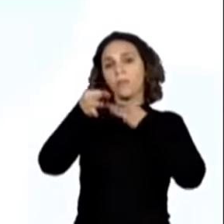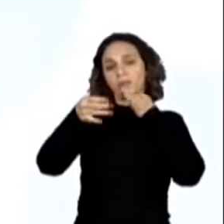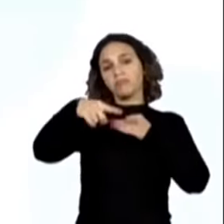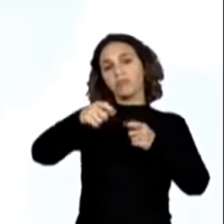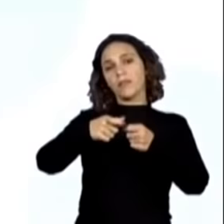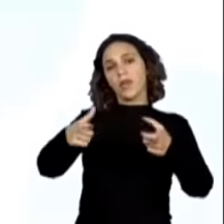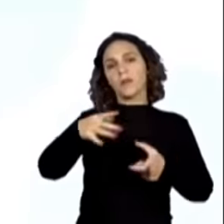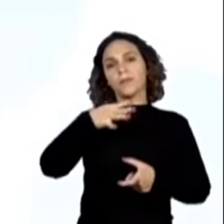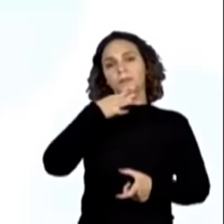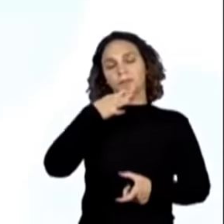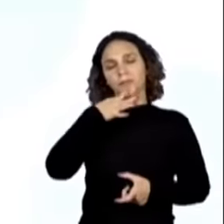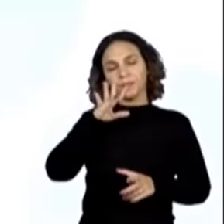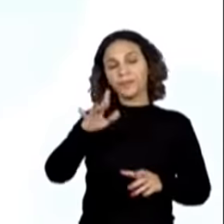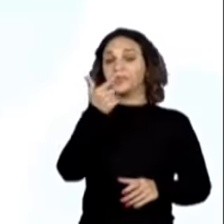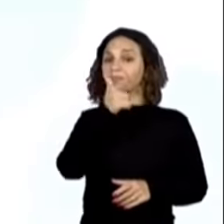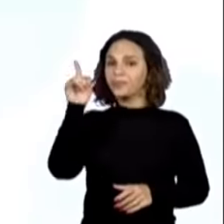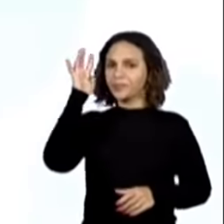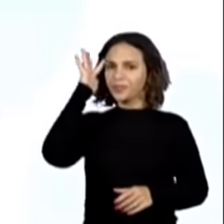Mais uma reflexão.